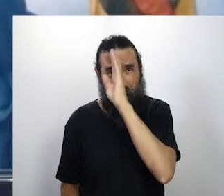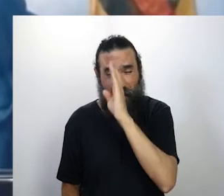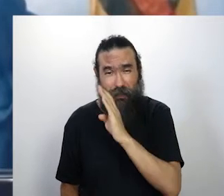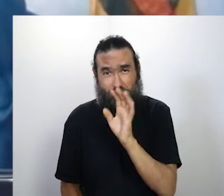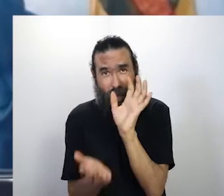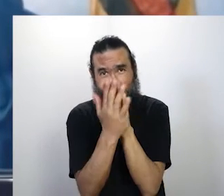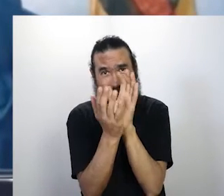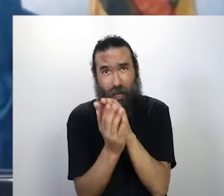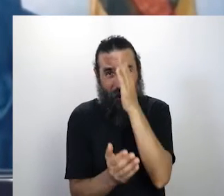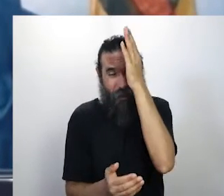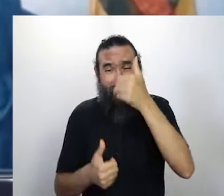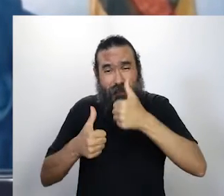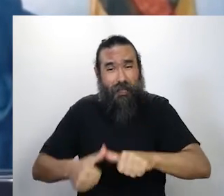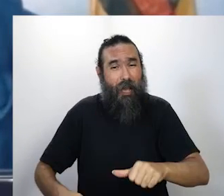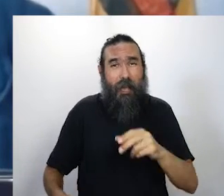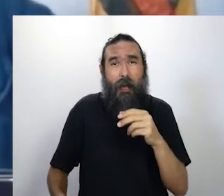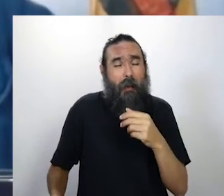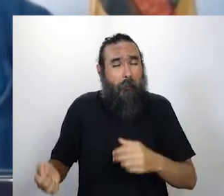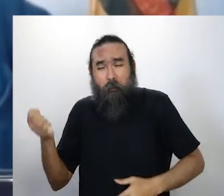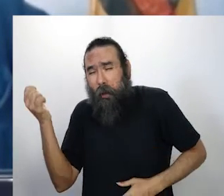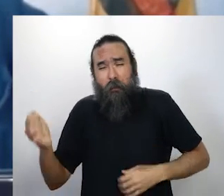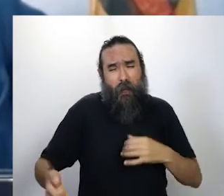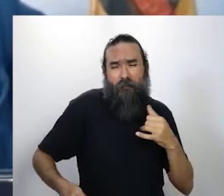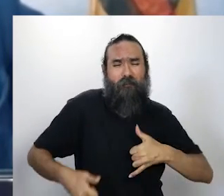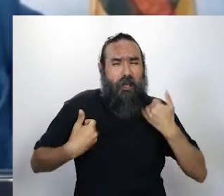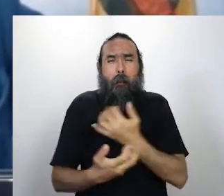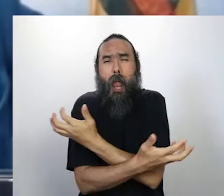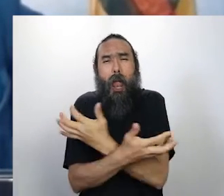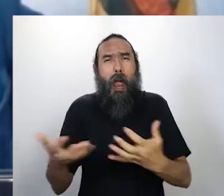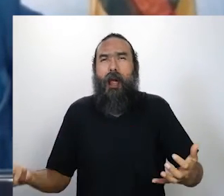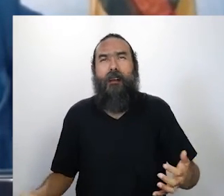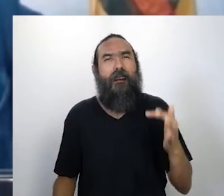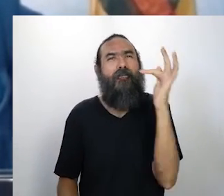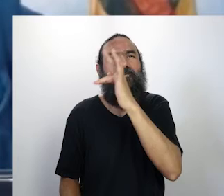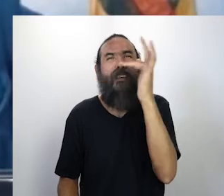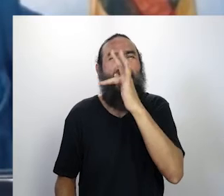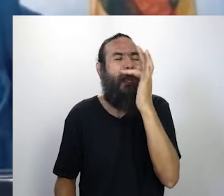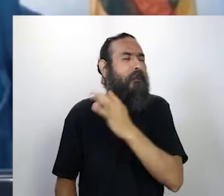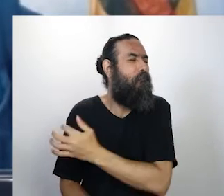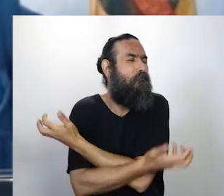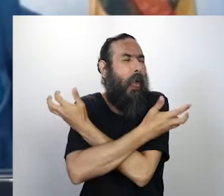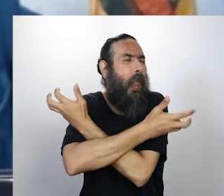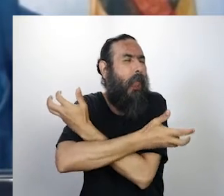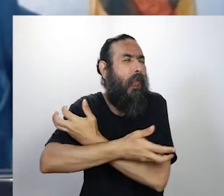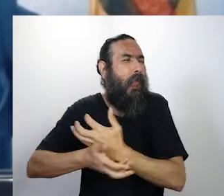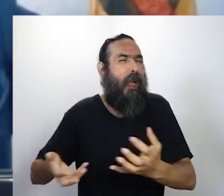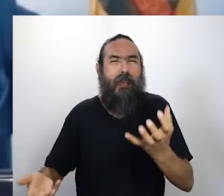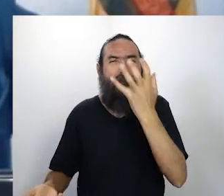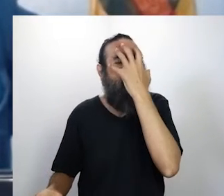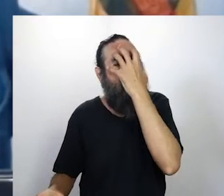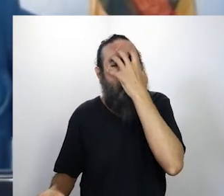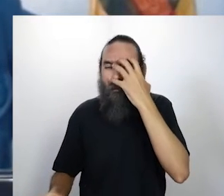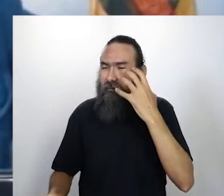e esperando. Cheio de gente na rua. O carnaval, em fevereiro, a massa toda na rua.